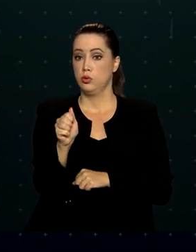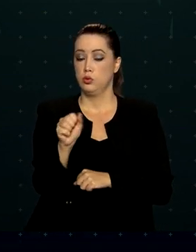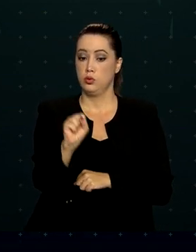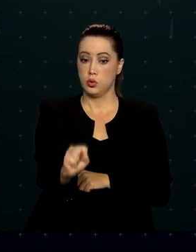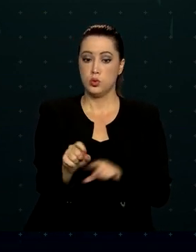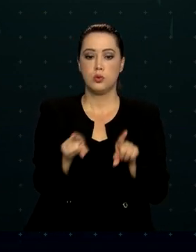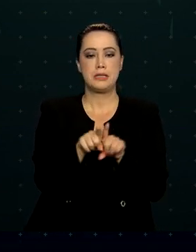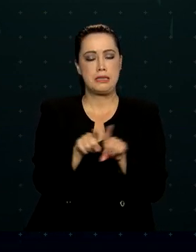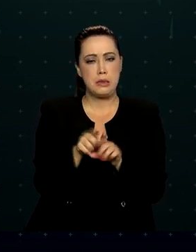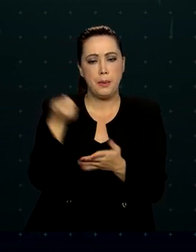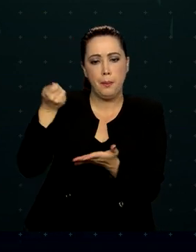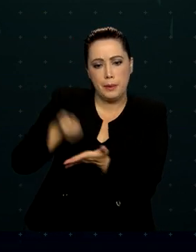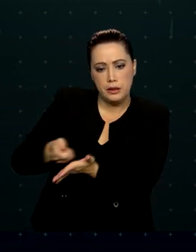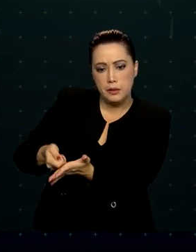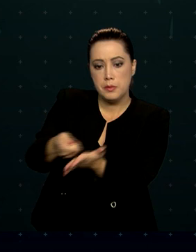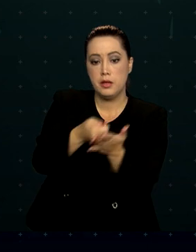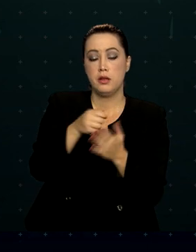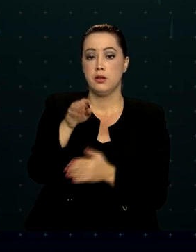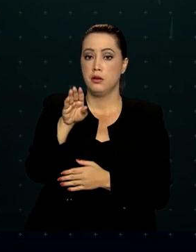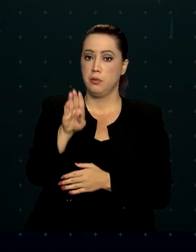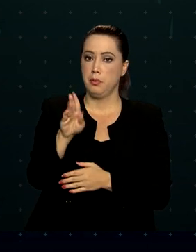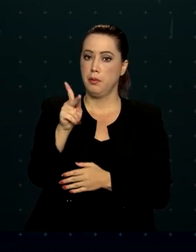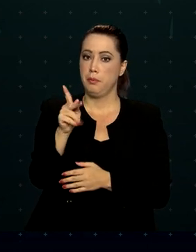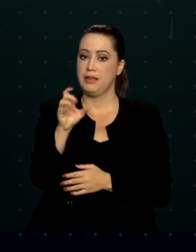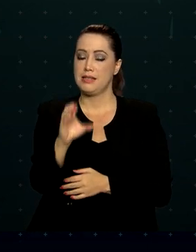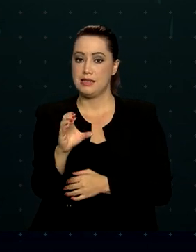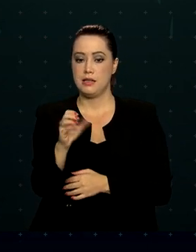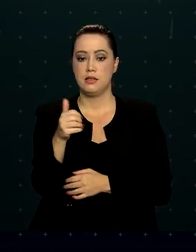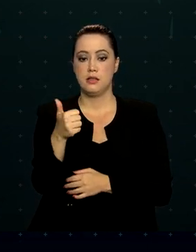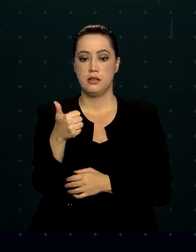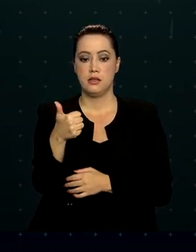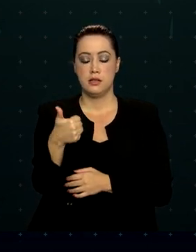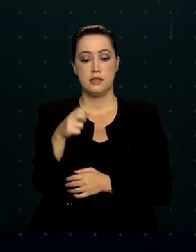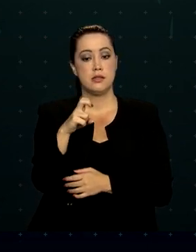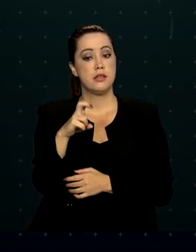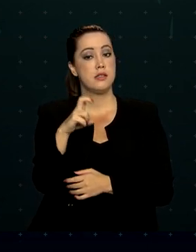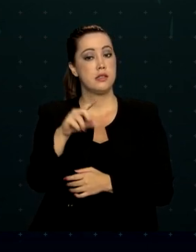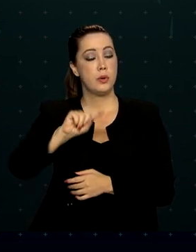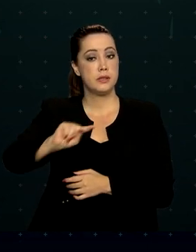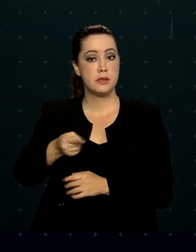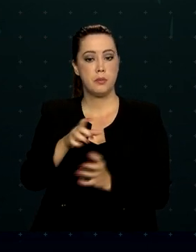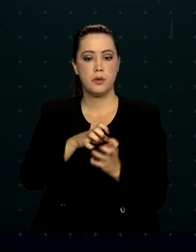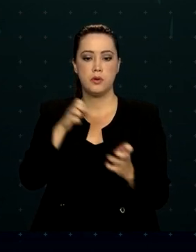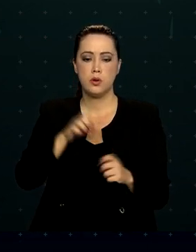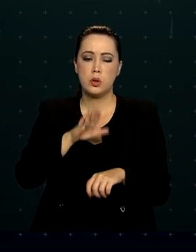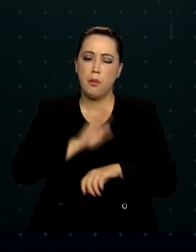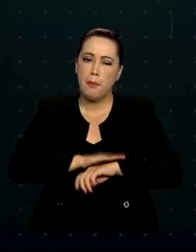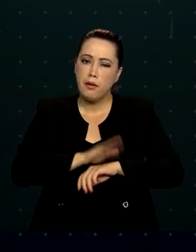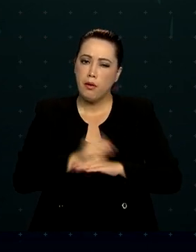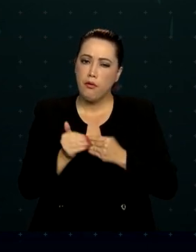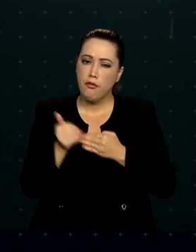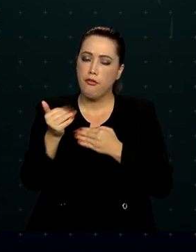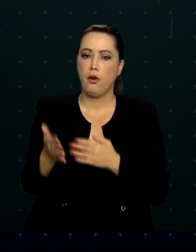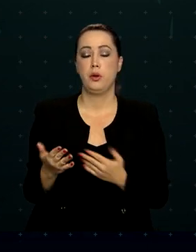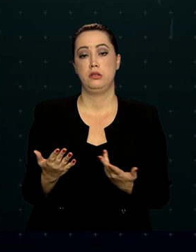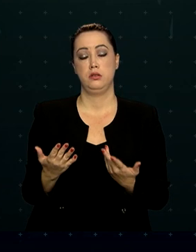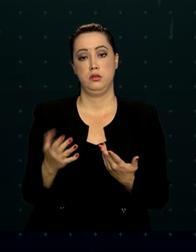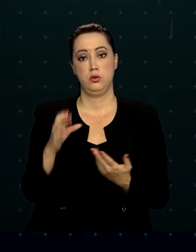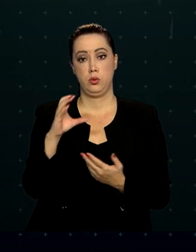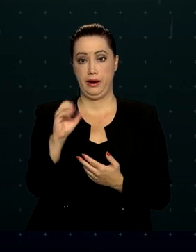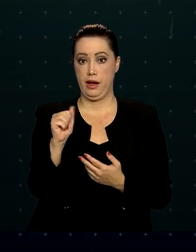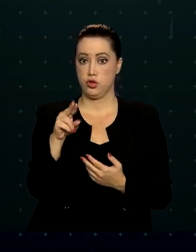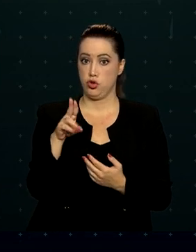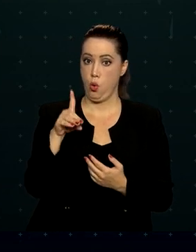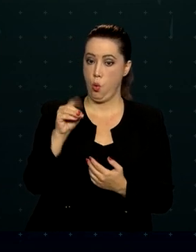continuada a 155 mil idosos que não se inscreveram no Cadastro Único no prazo estipulado pelo governo e o